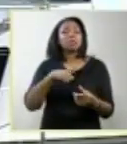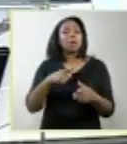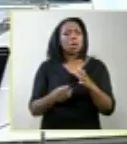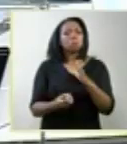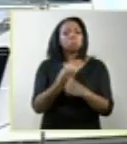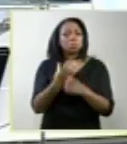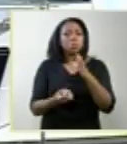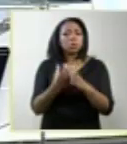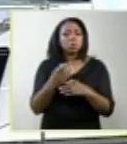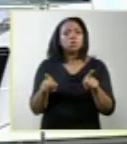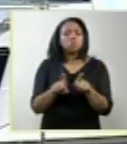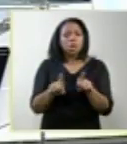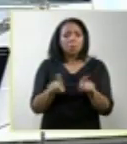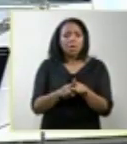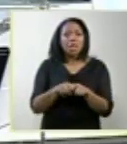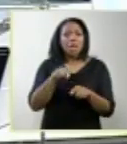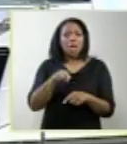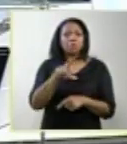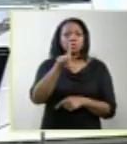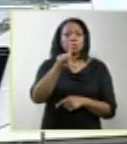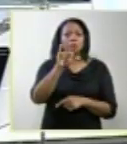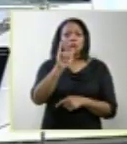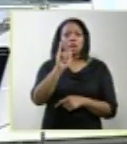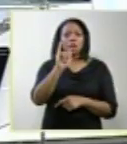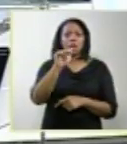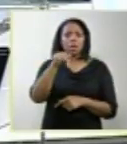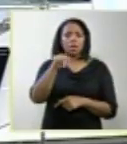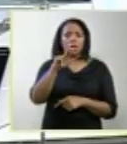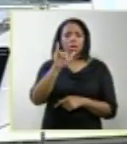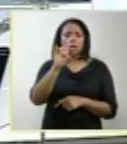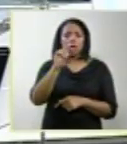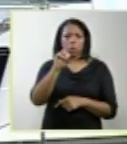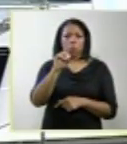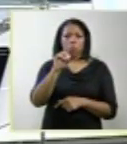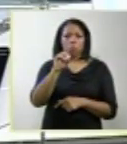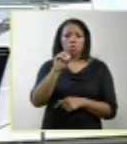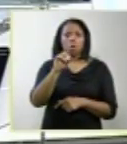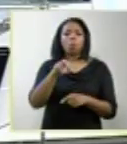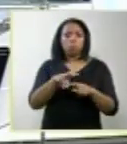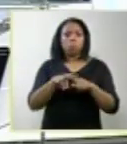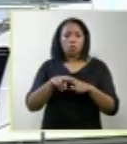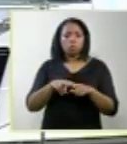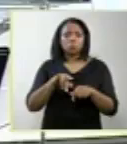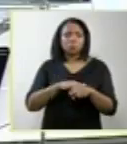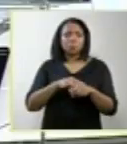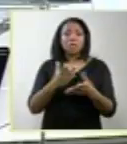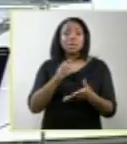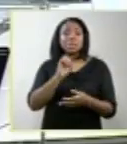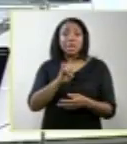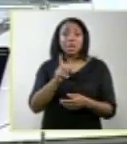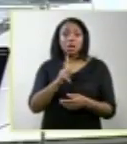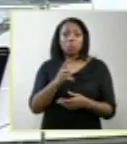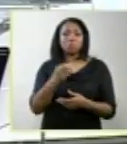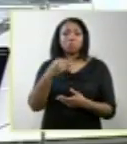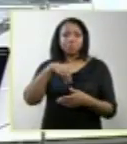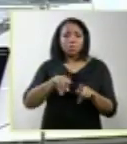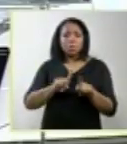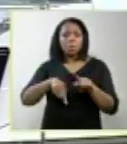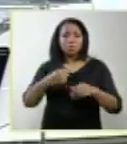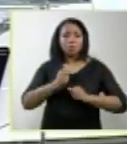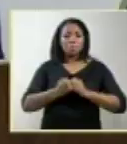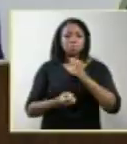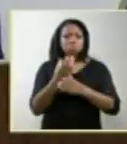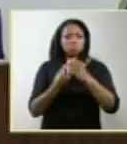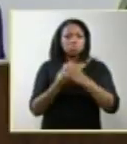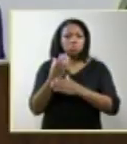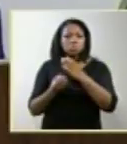99% do líquido amniótico é urina do feto. E se ele não deglude essa urina, ele vai produzindo cada